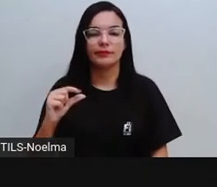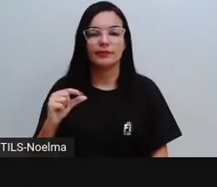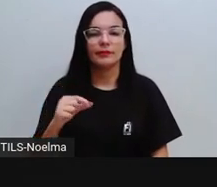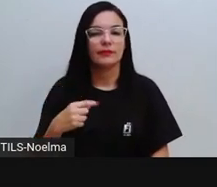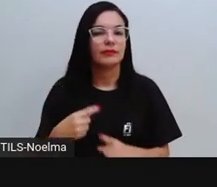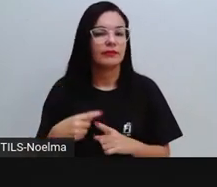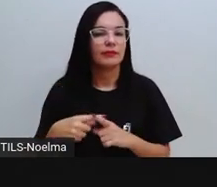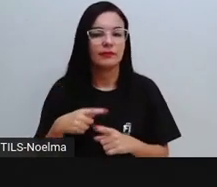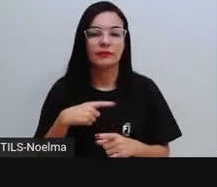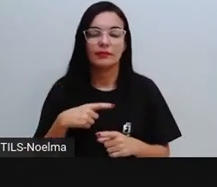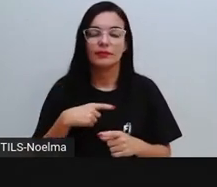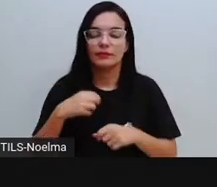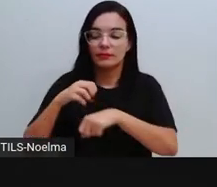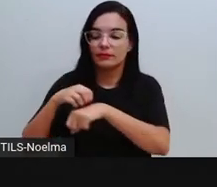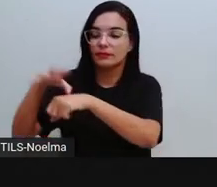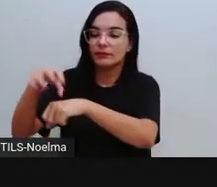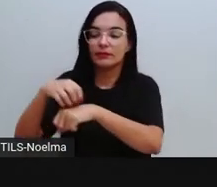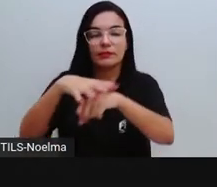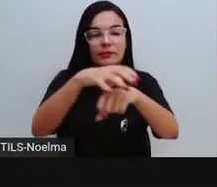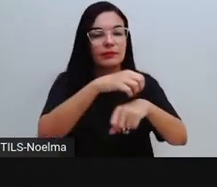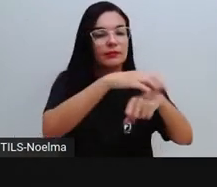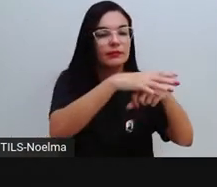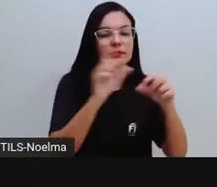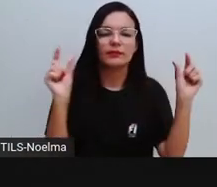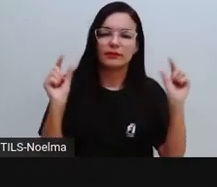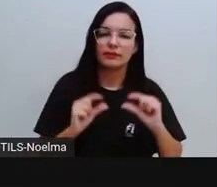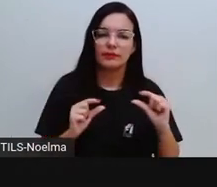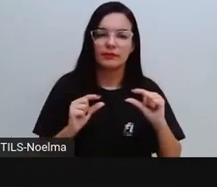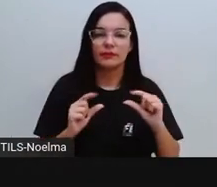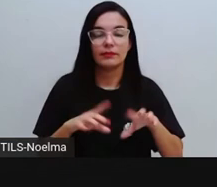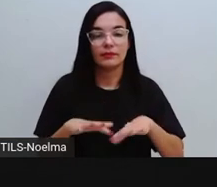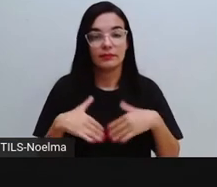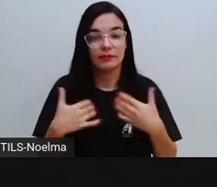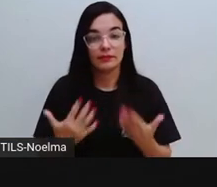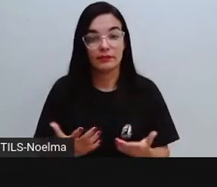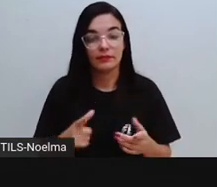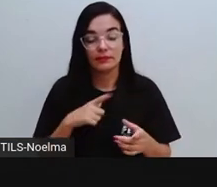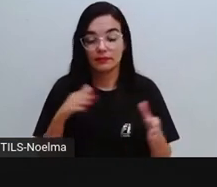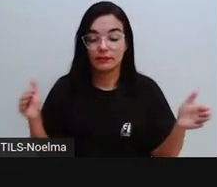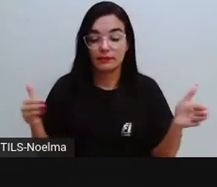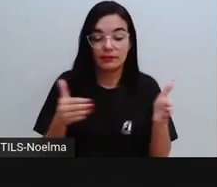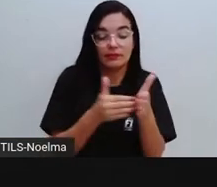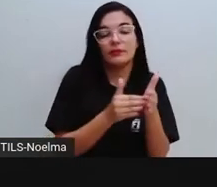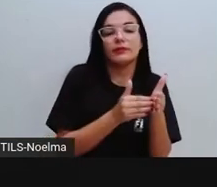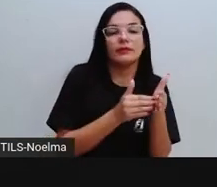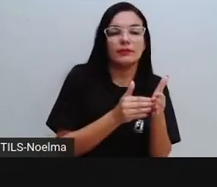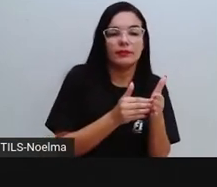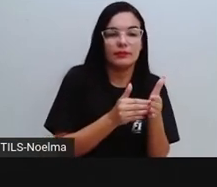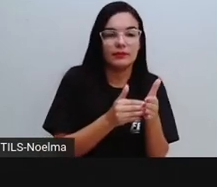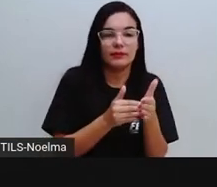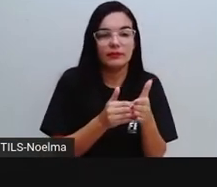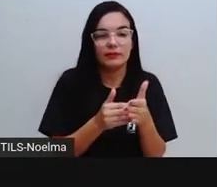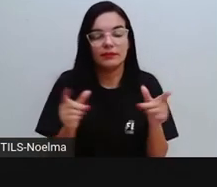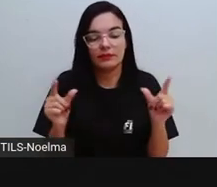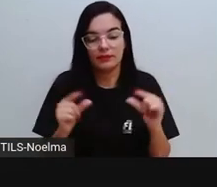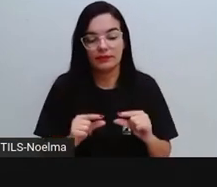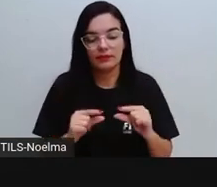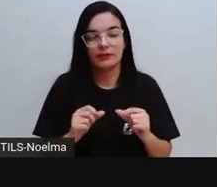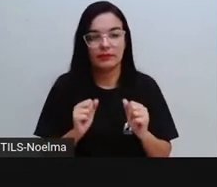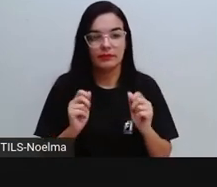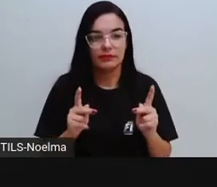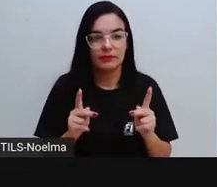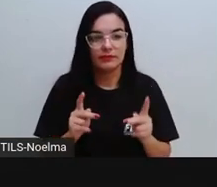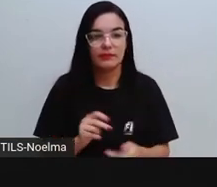compartilhadas com outros leitores. Dessa forma, a participação do público vai ser limitada, ela vai ser reduzida.